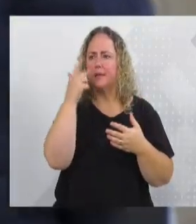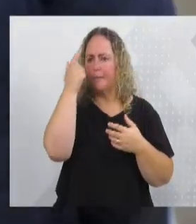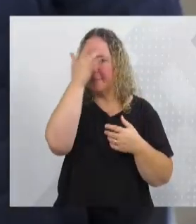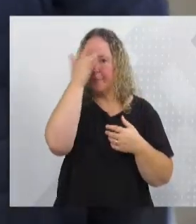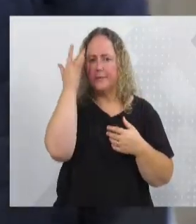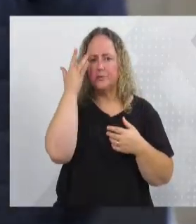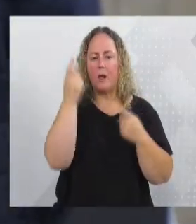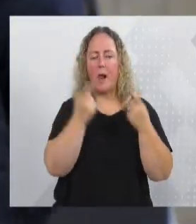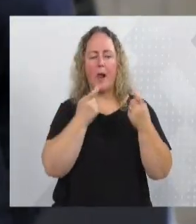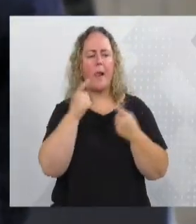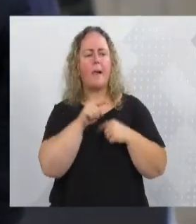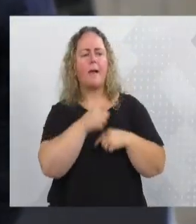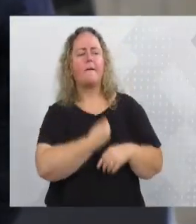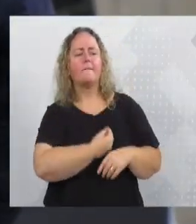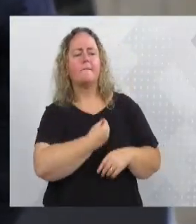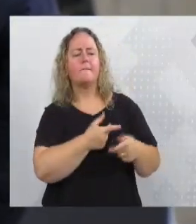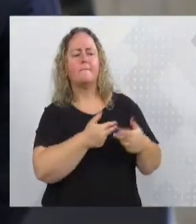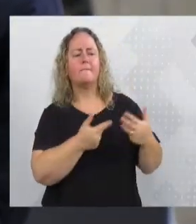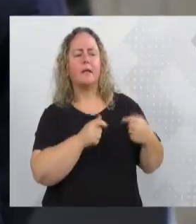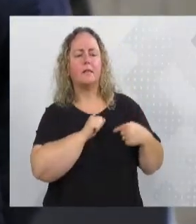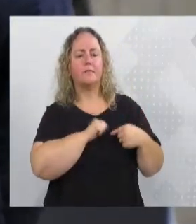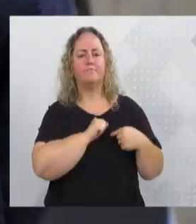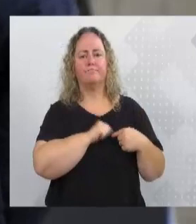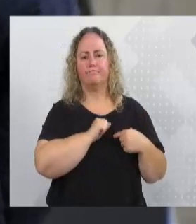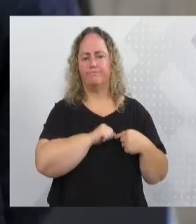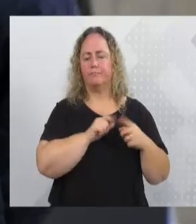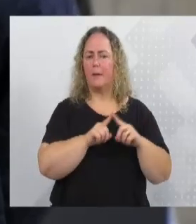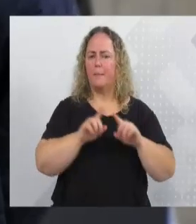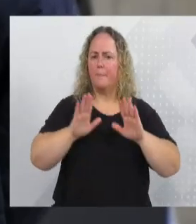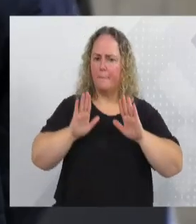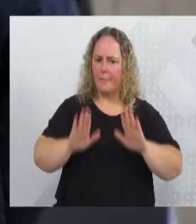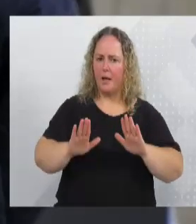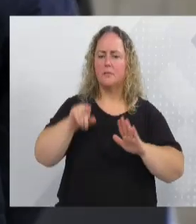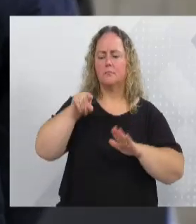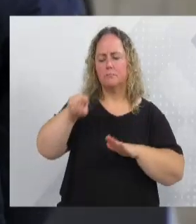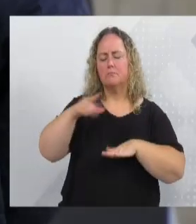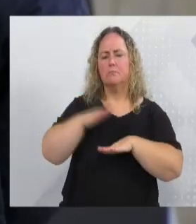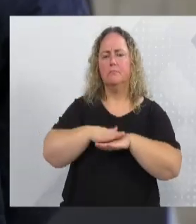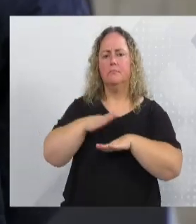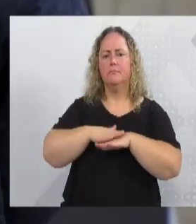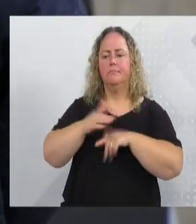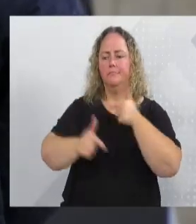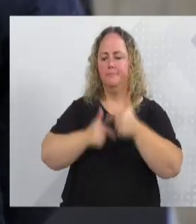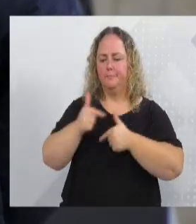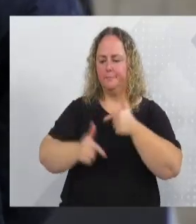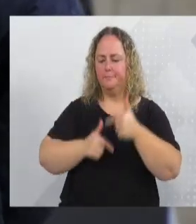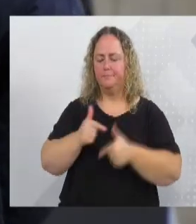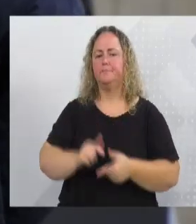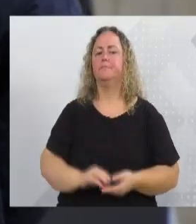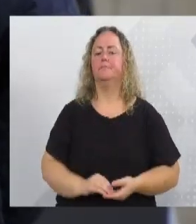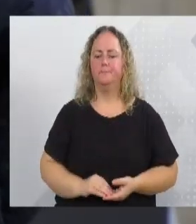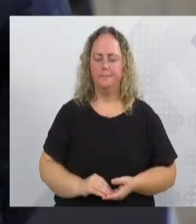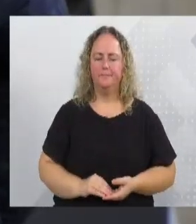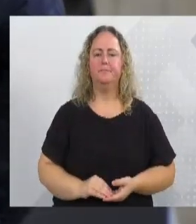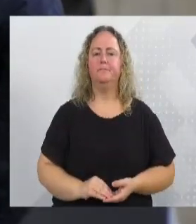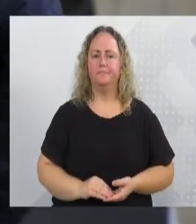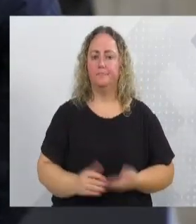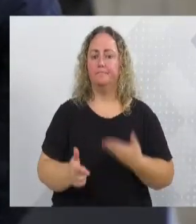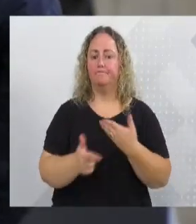nossas vidas. Mas eu quero voltar aqui com relação à sua passagem aqui. Vossa Excelência fez o seu papel